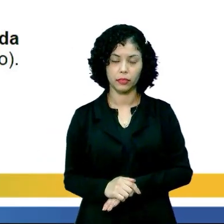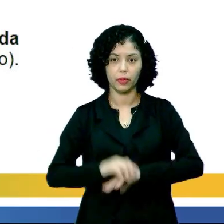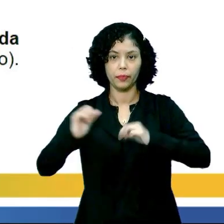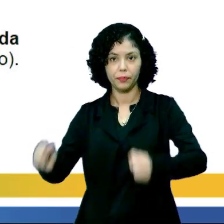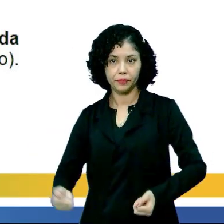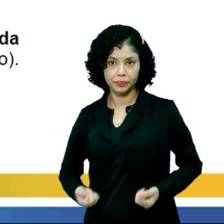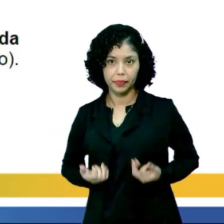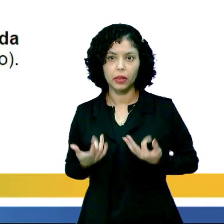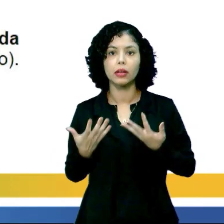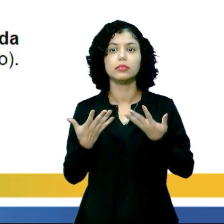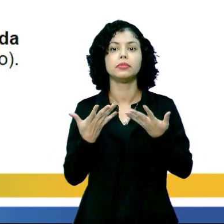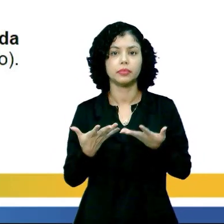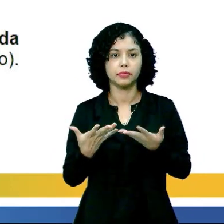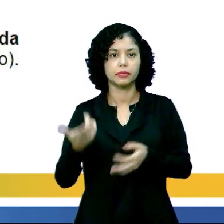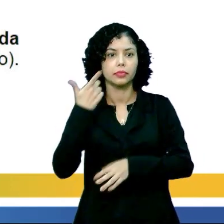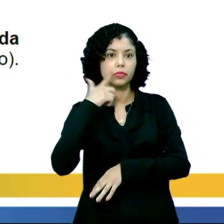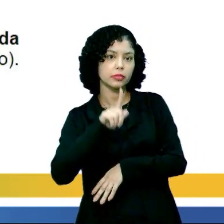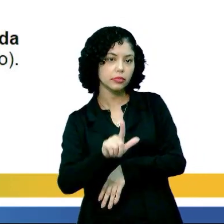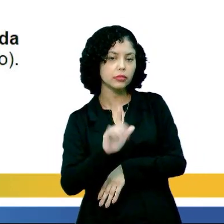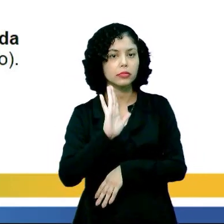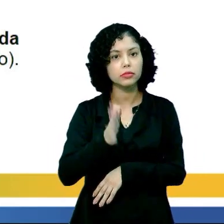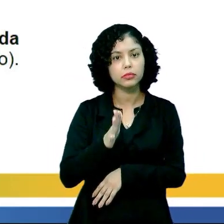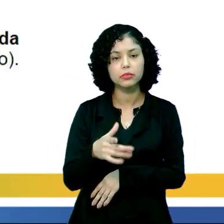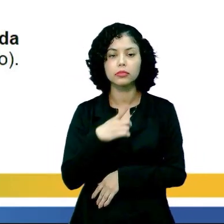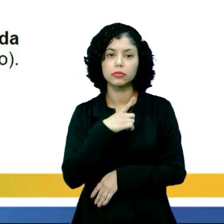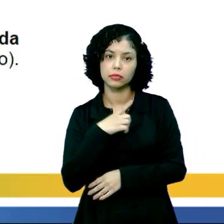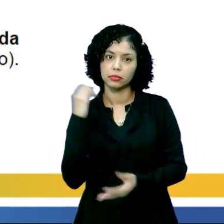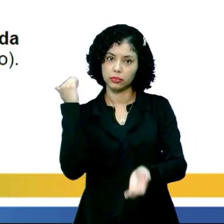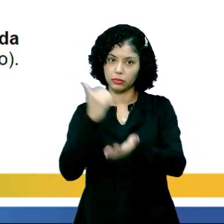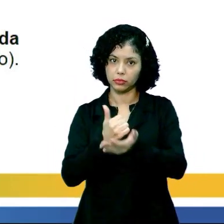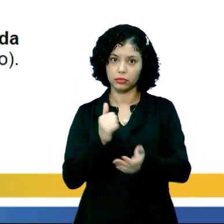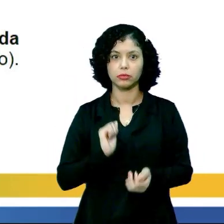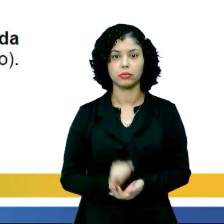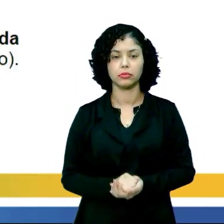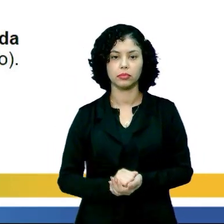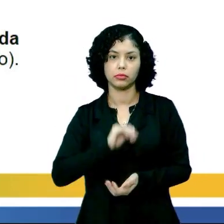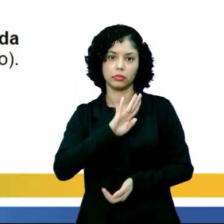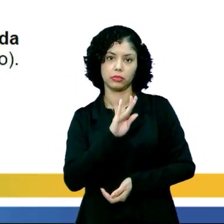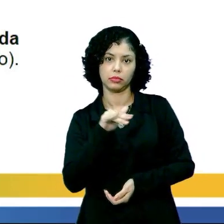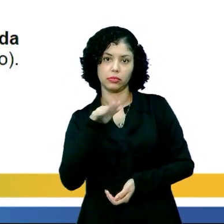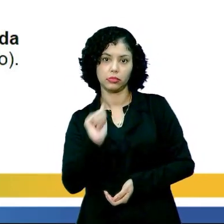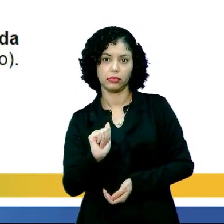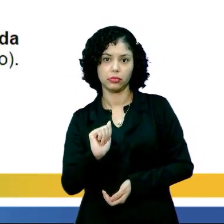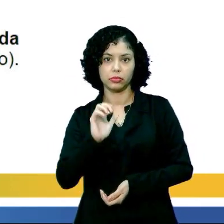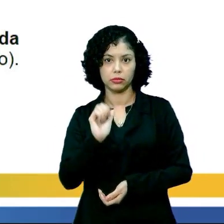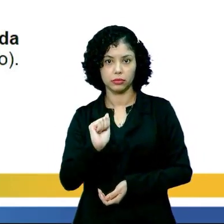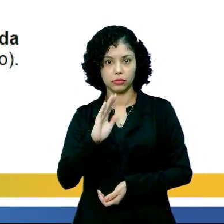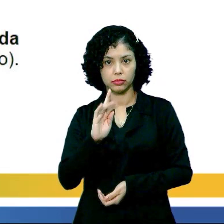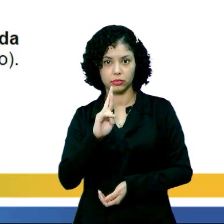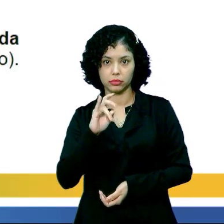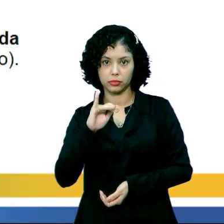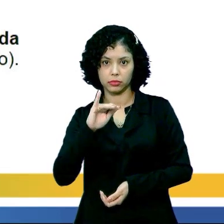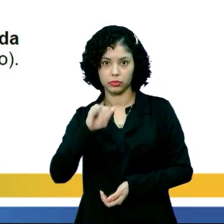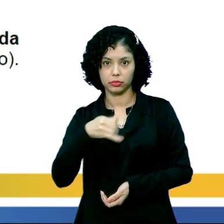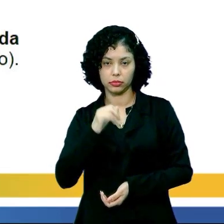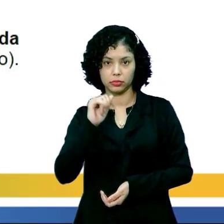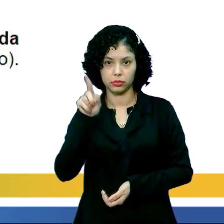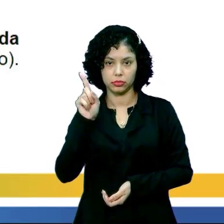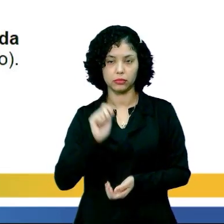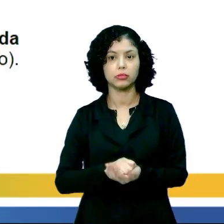país. Entre as manifestações que já ganharam esse status, está o ofício das baianas do acaragé.